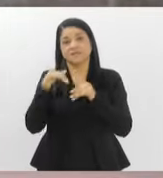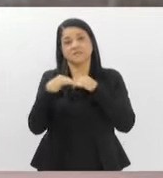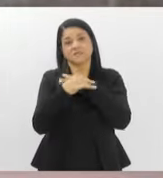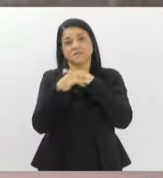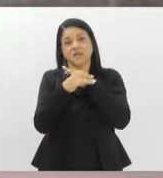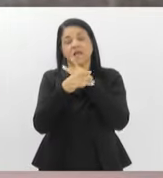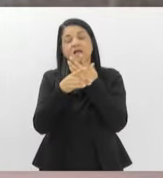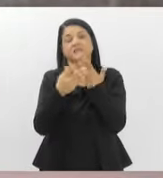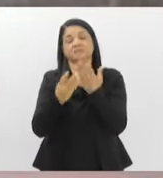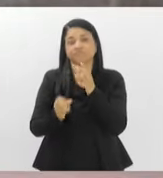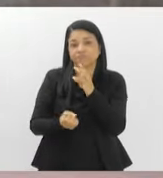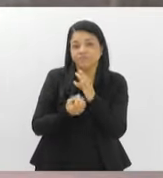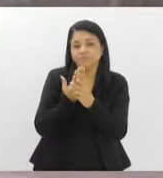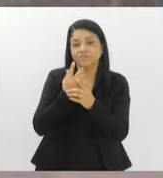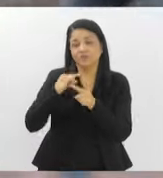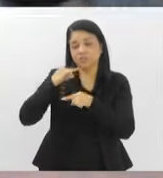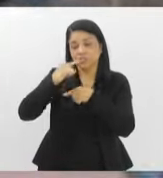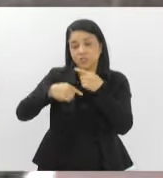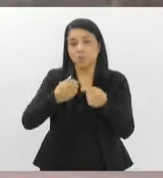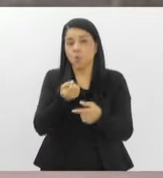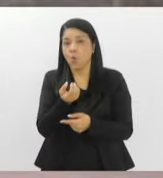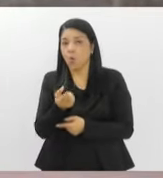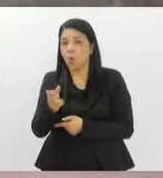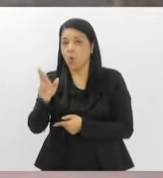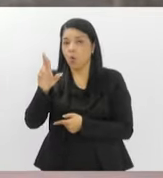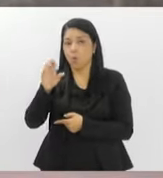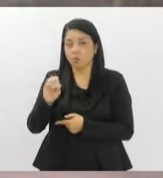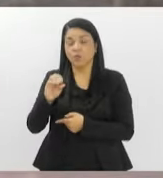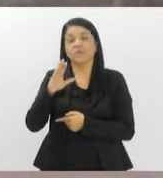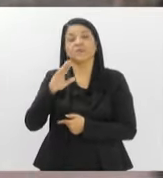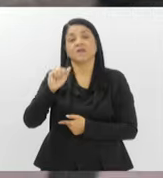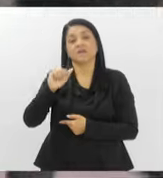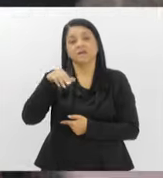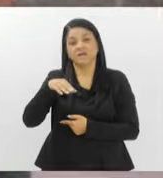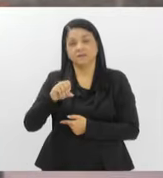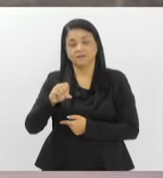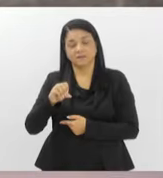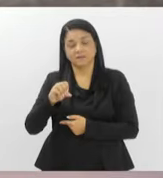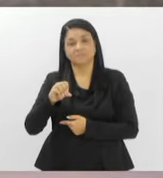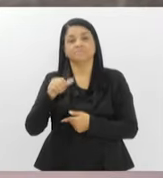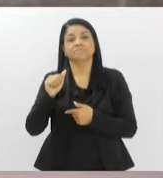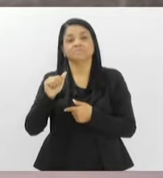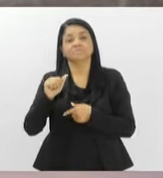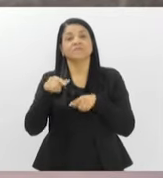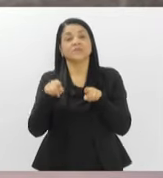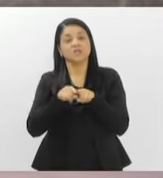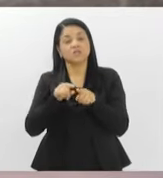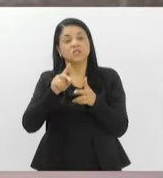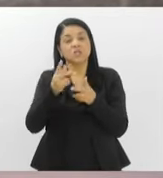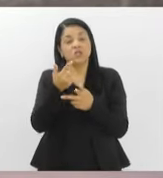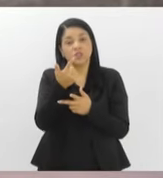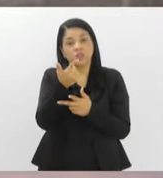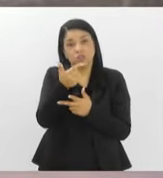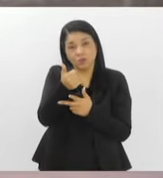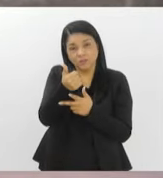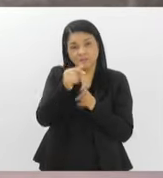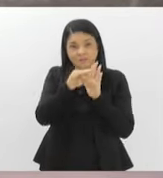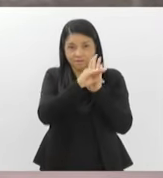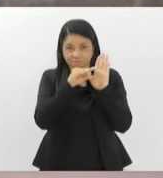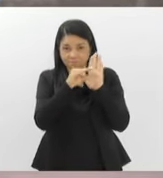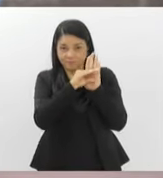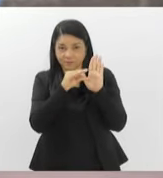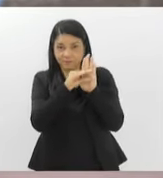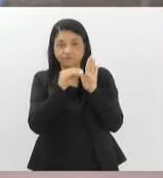ciclo do ouro, o ciclo da cana-de-açúcar. Então, é muita riqueza, é muita diversidade para contar. Então, são 12 capítulos e aí a gente